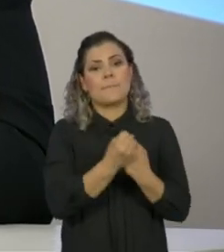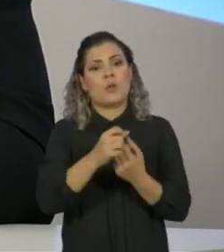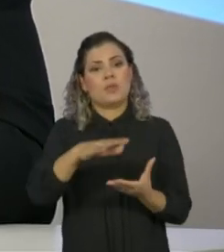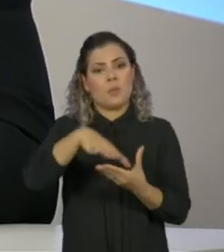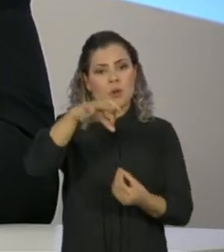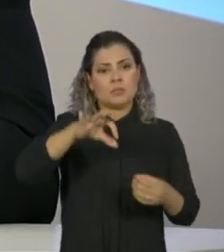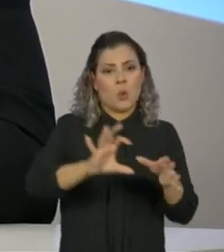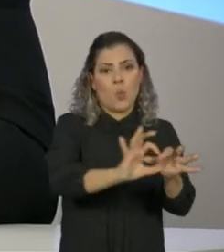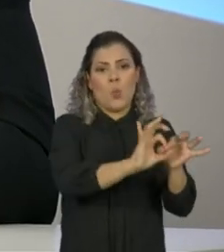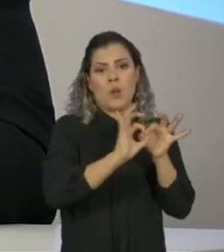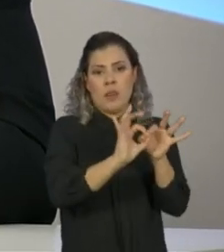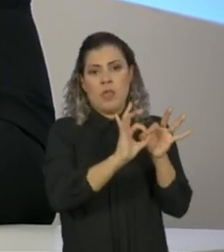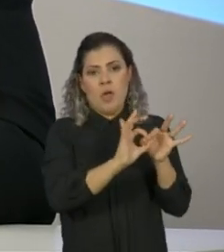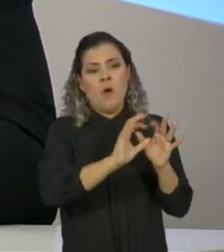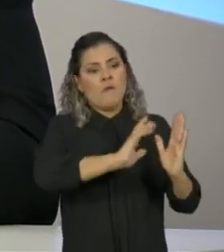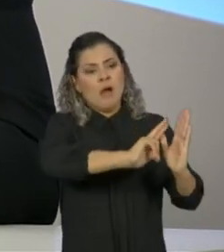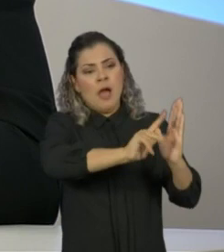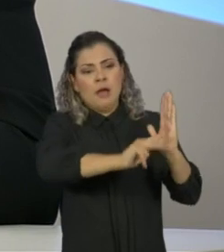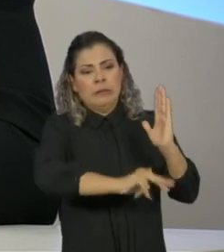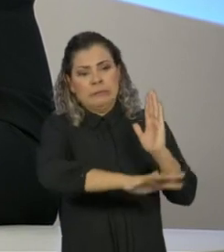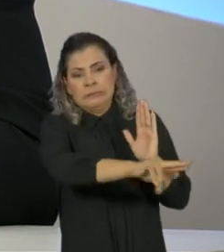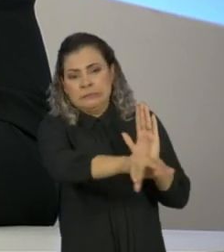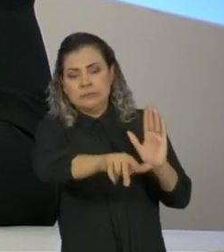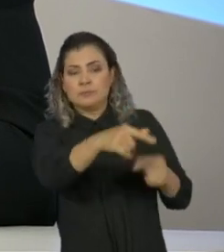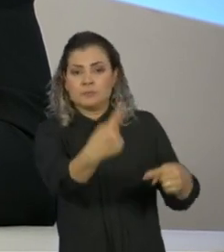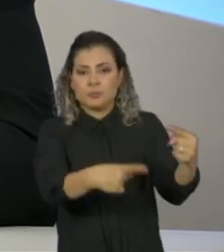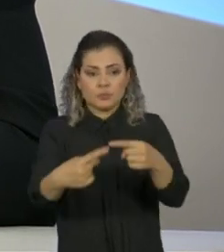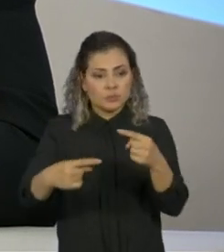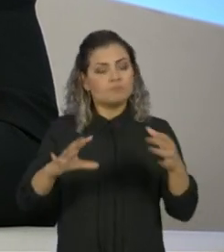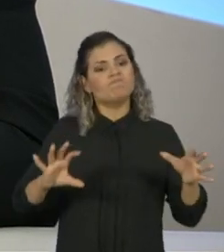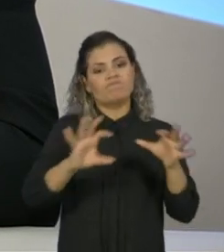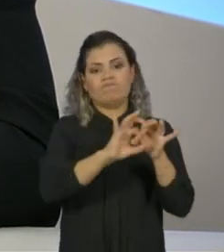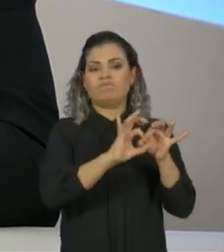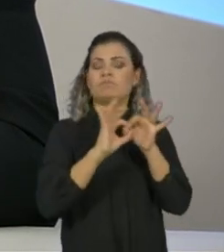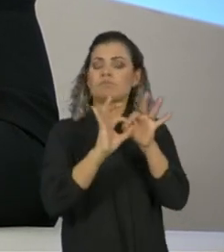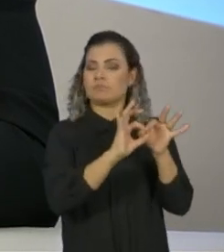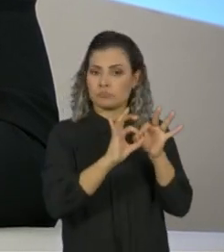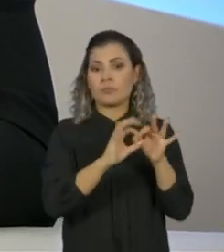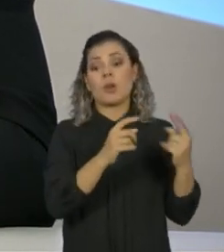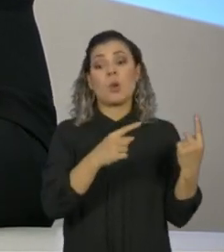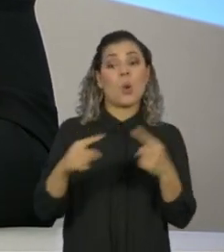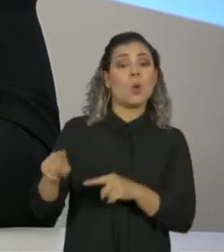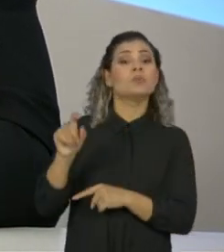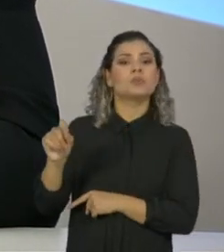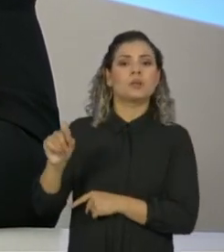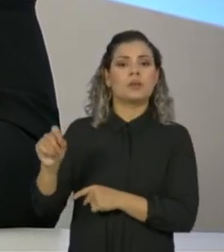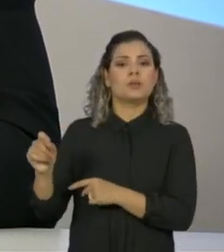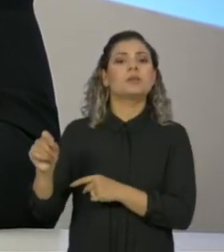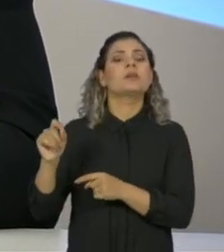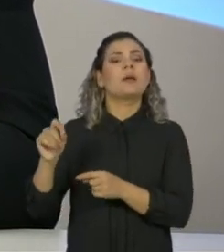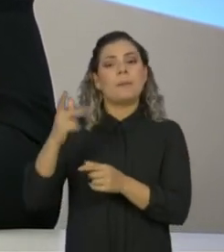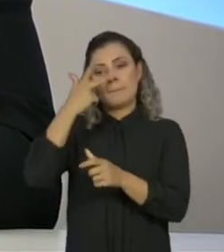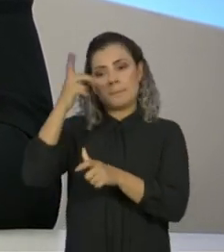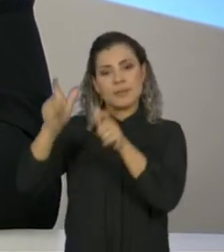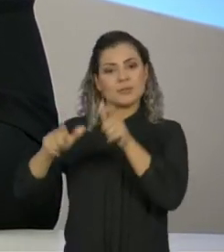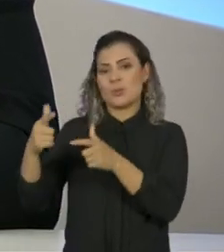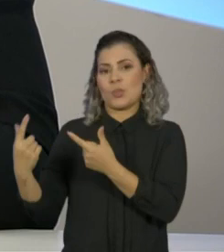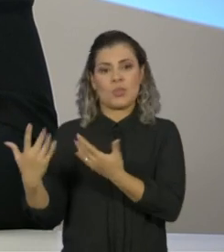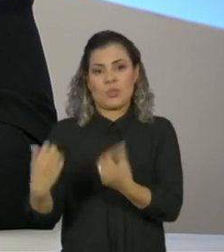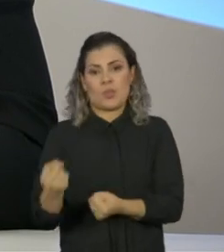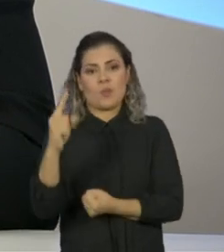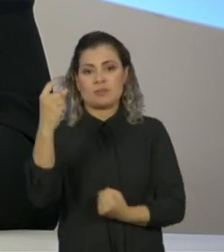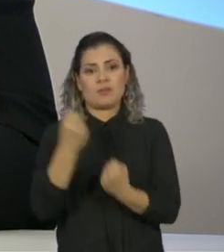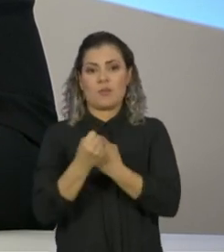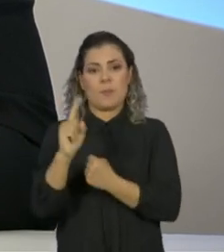união entre vários espectros políticos contra o que se diz antidemocrático. O ex-presidente